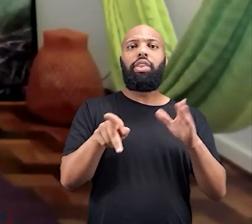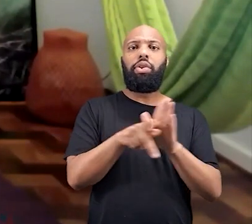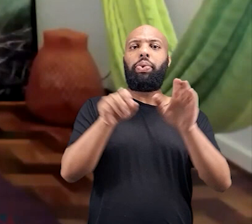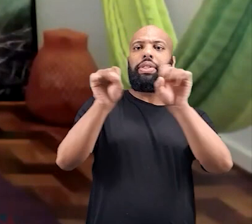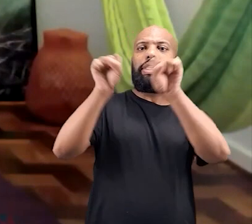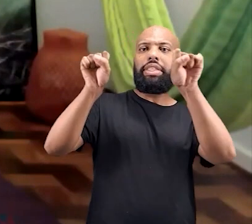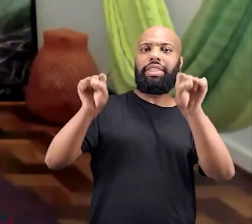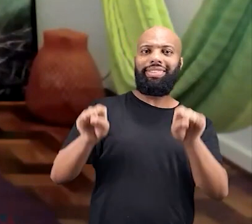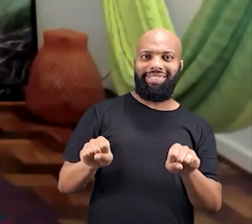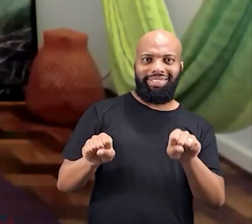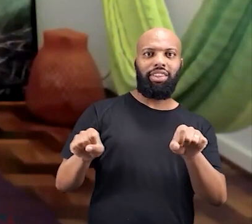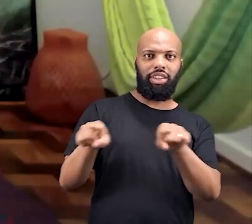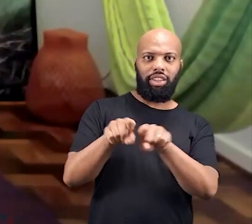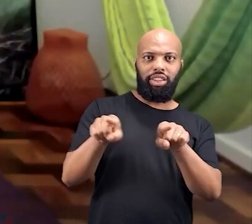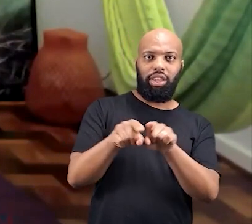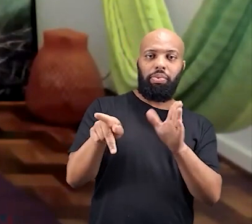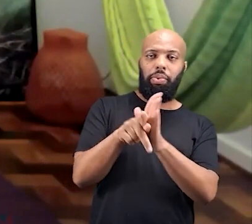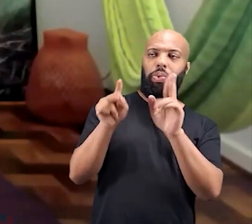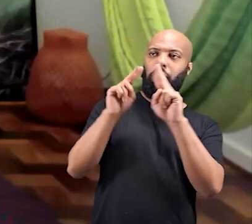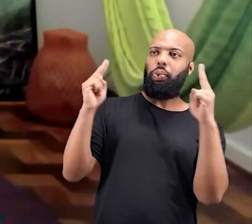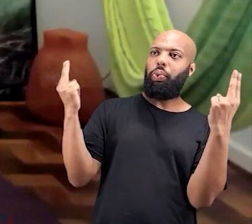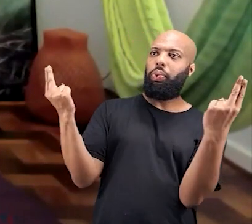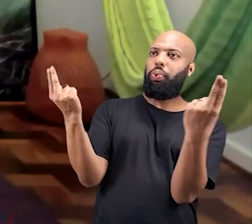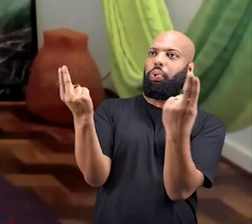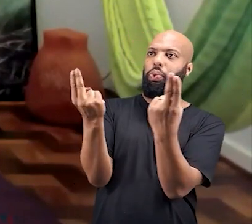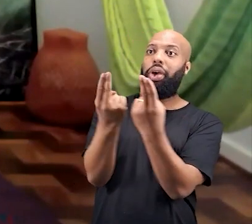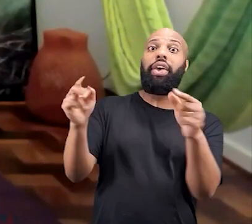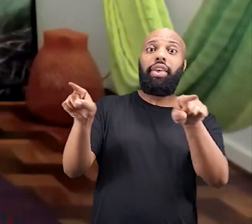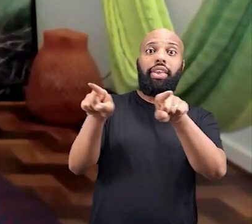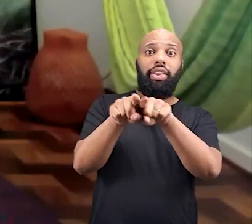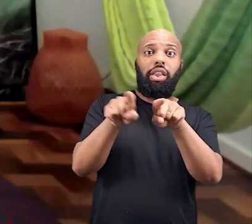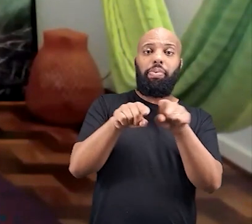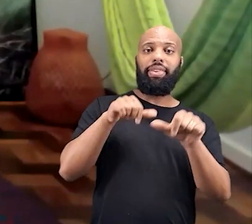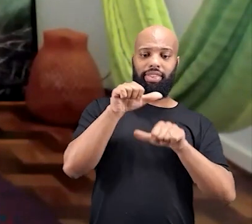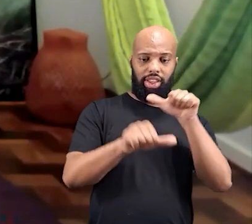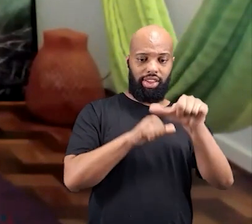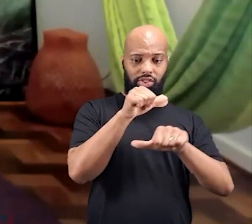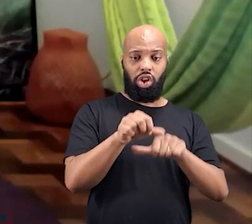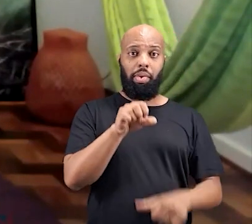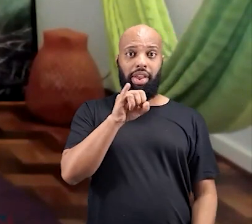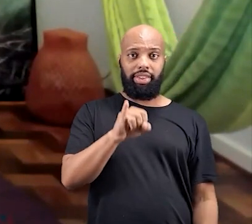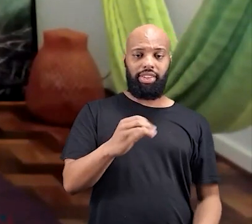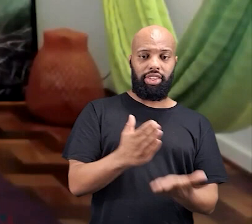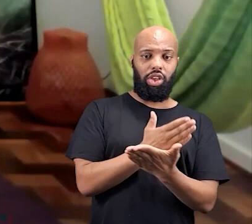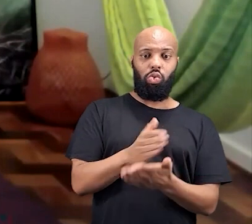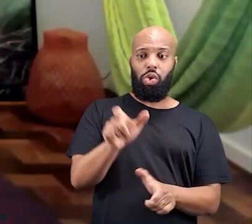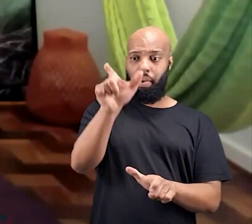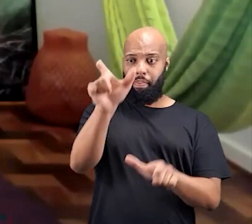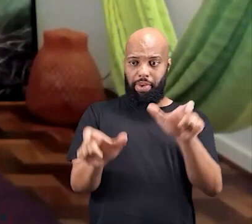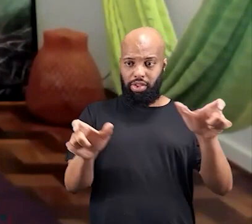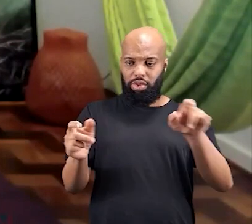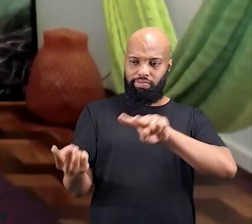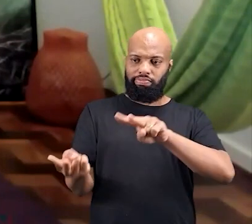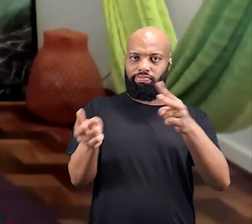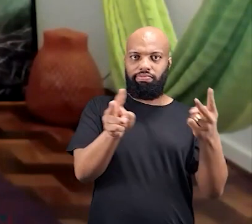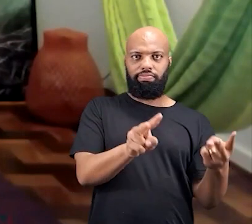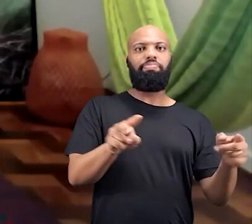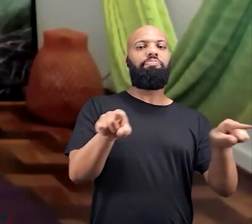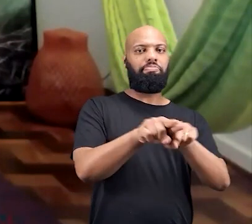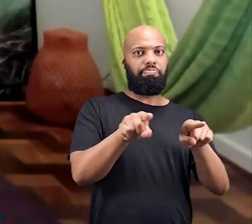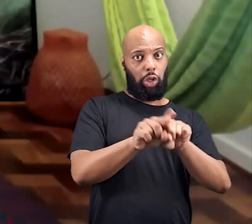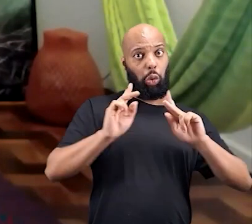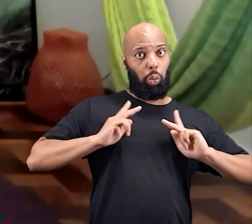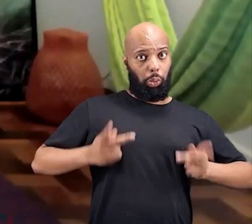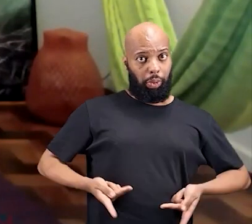isso, né? O próprio sistema, né? O próprio universo também se transforma com a passagem